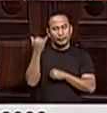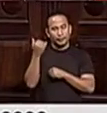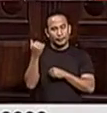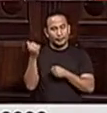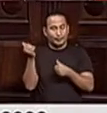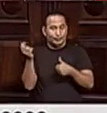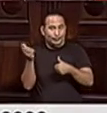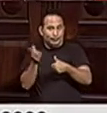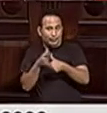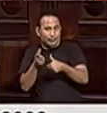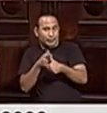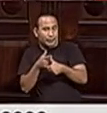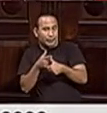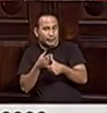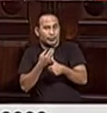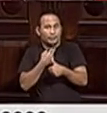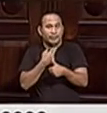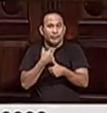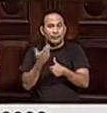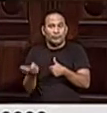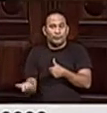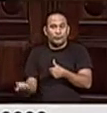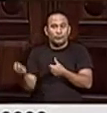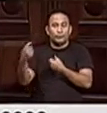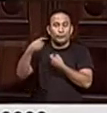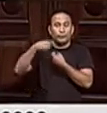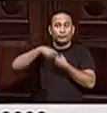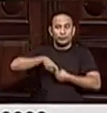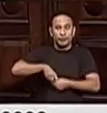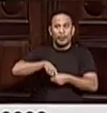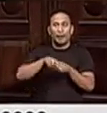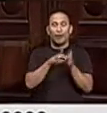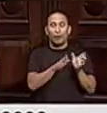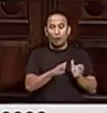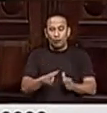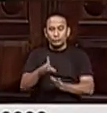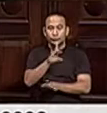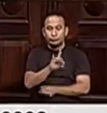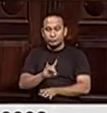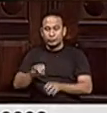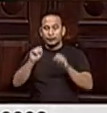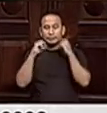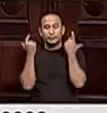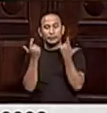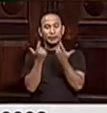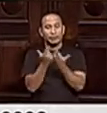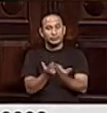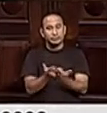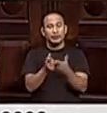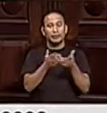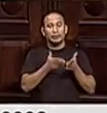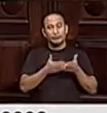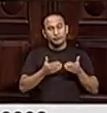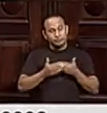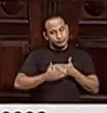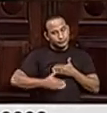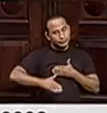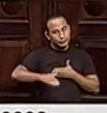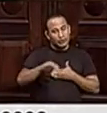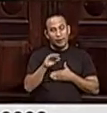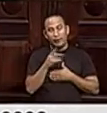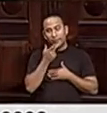não podemos deixar de voltar ao tema que está na ordem do dia na Assembleia Legislativa, dando seguimento ao meu